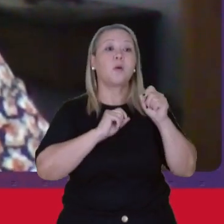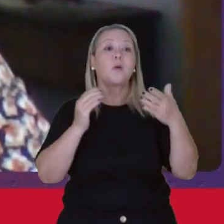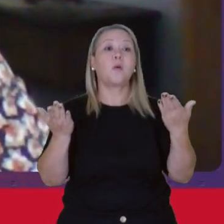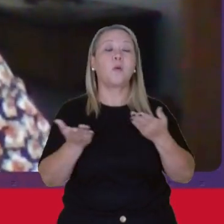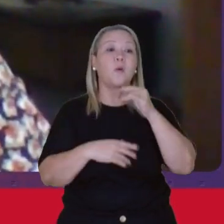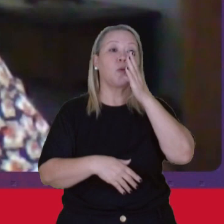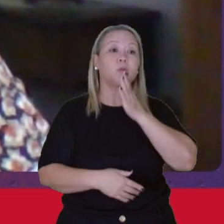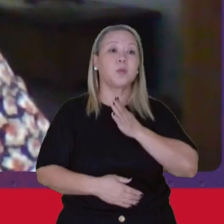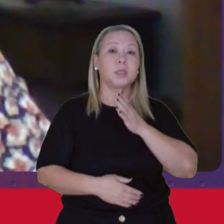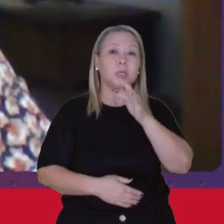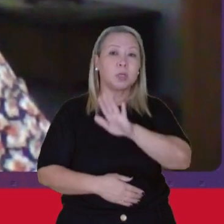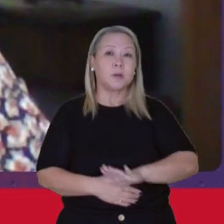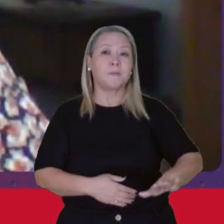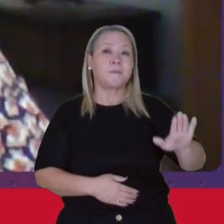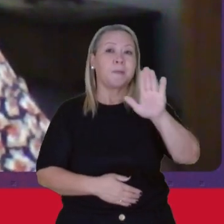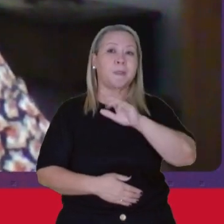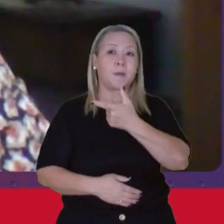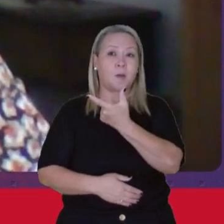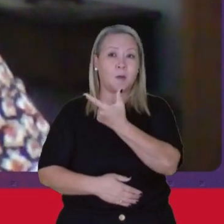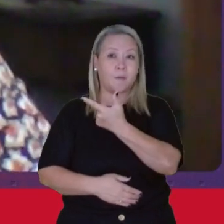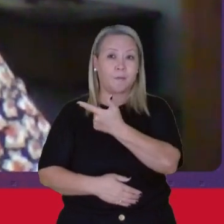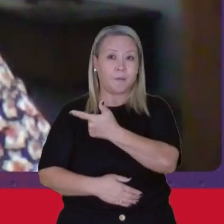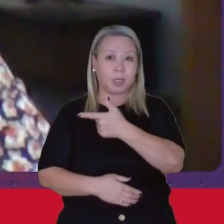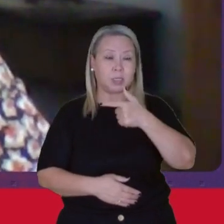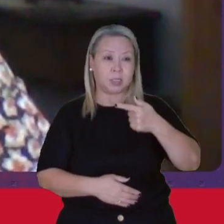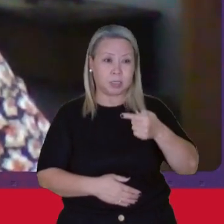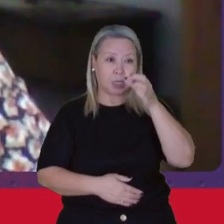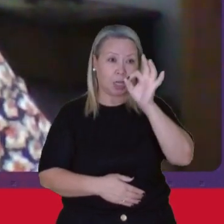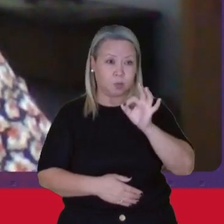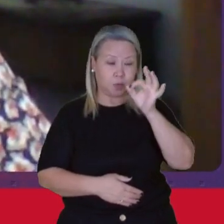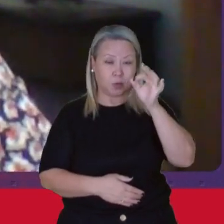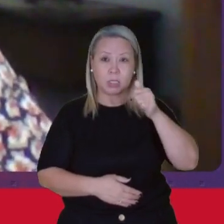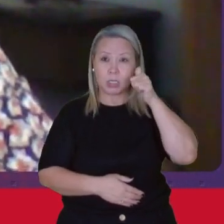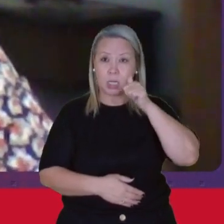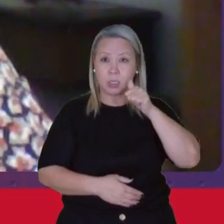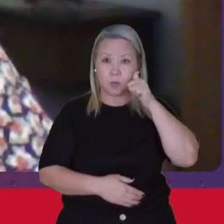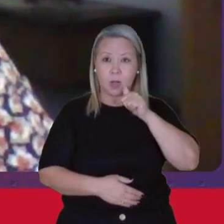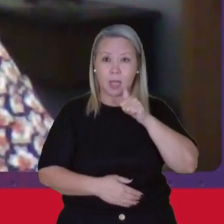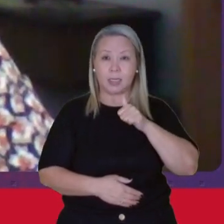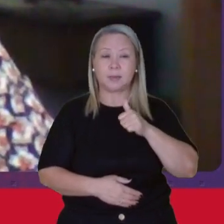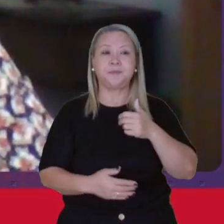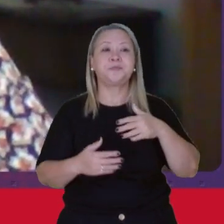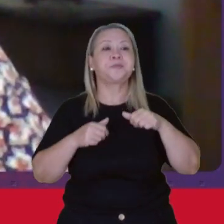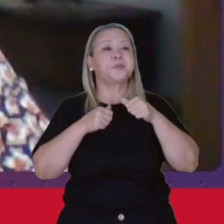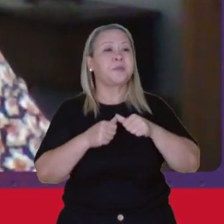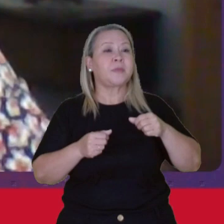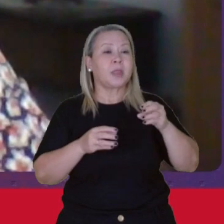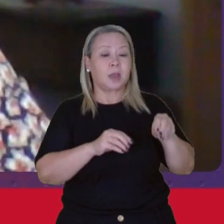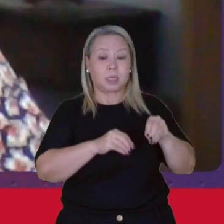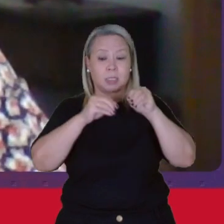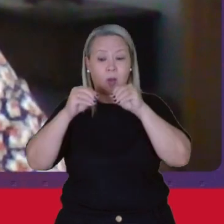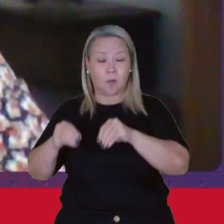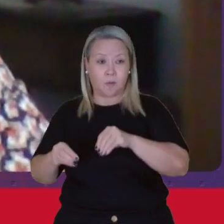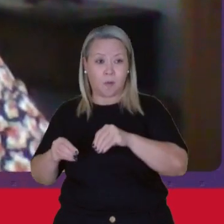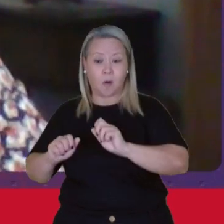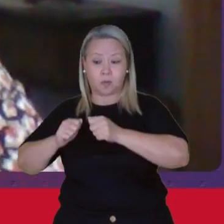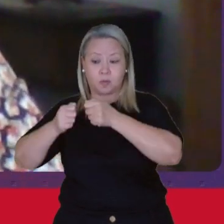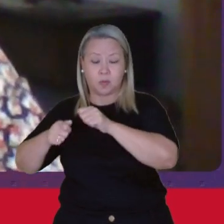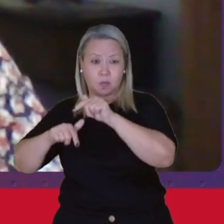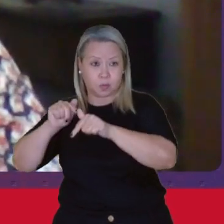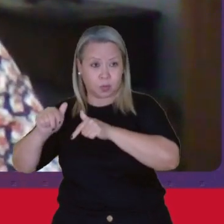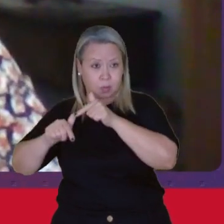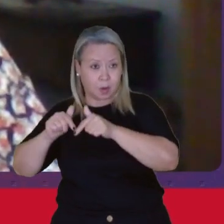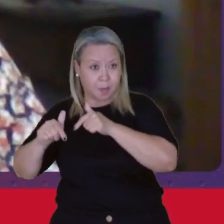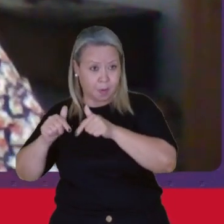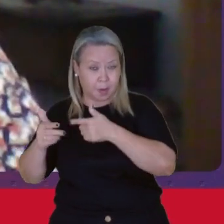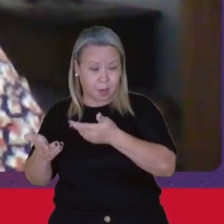Em torno De 27% Das mulheres Que estão Fora da força De trabalho